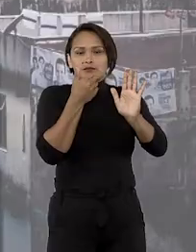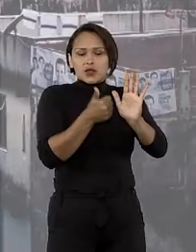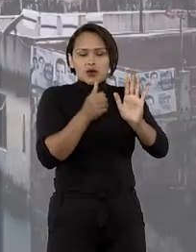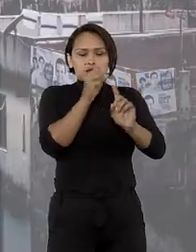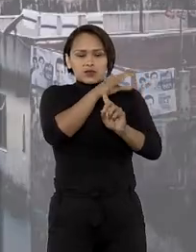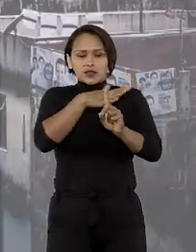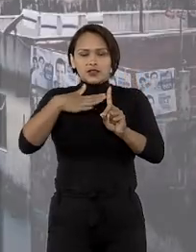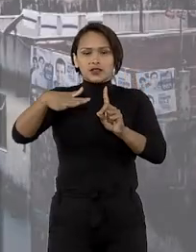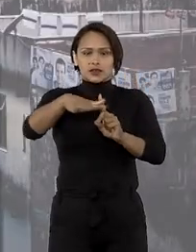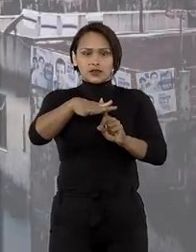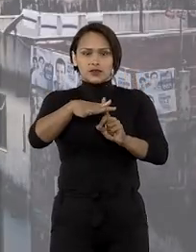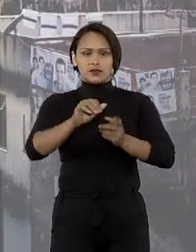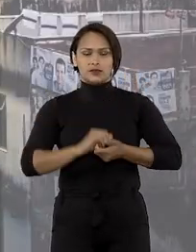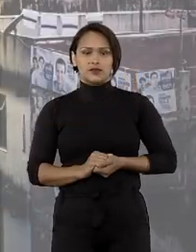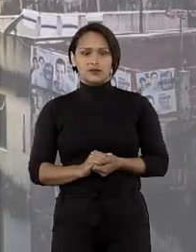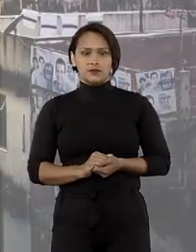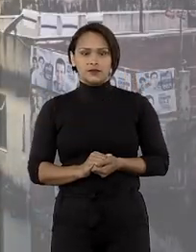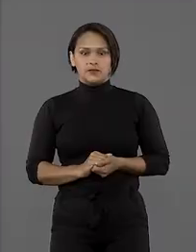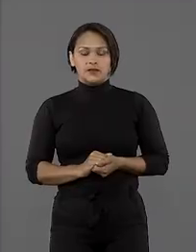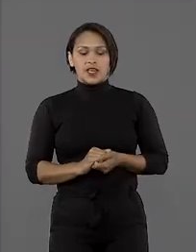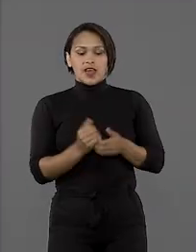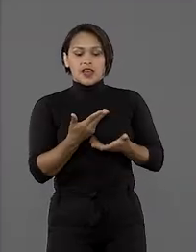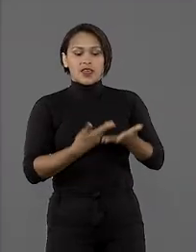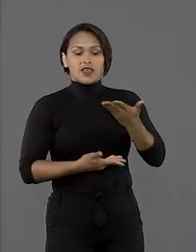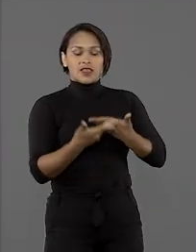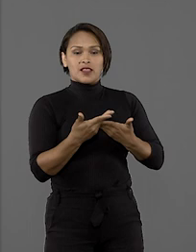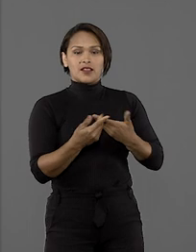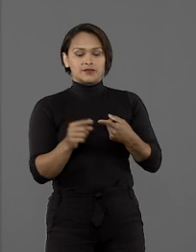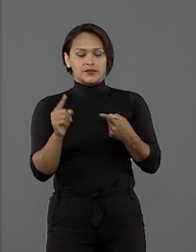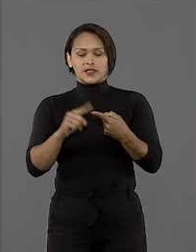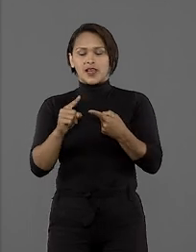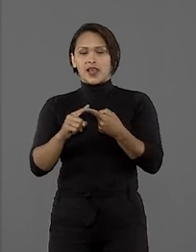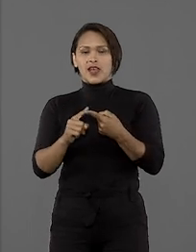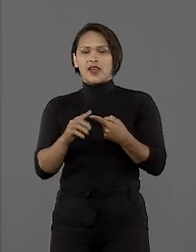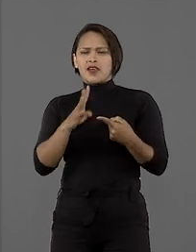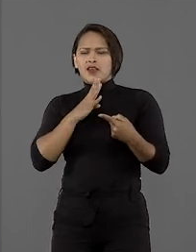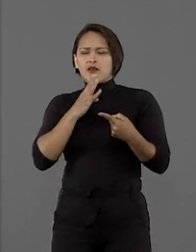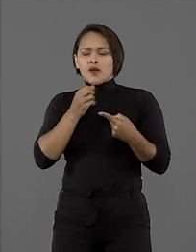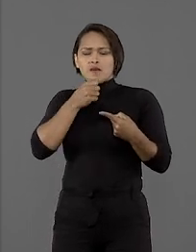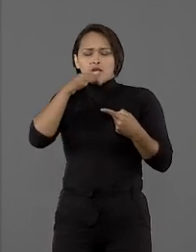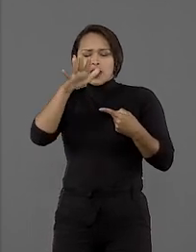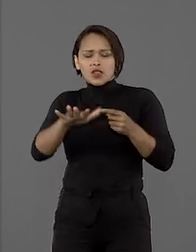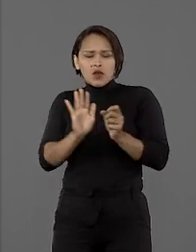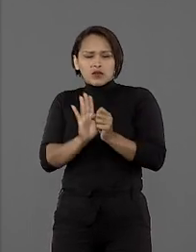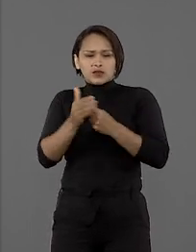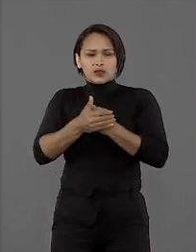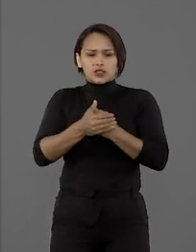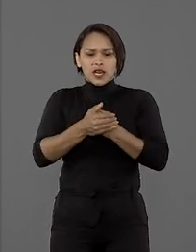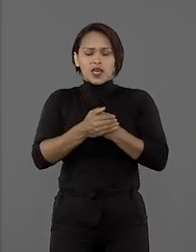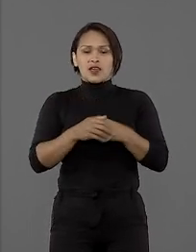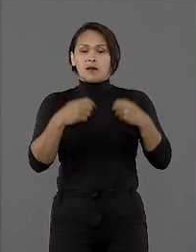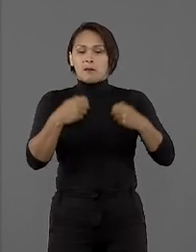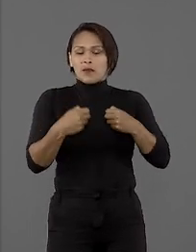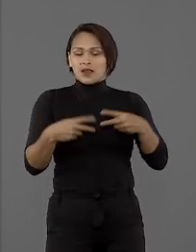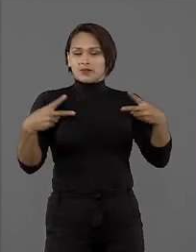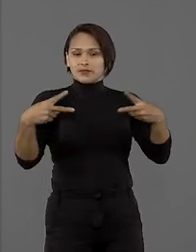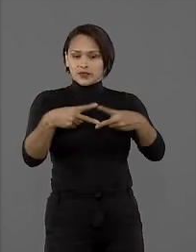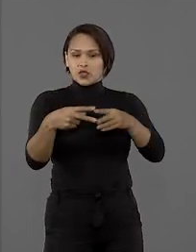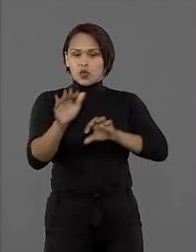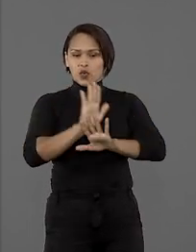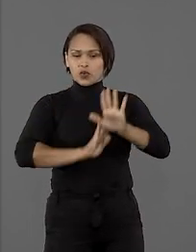positivos em toda a sociedade. Entre elas, reconhecimento do menor sob guarda como dependente